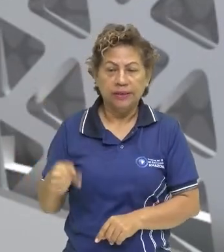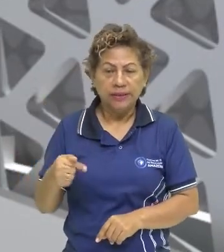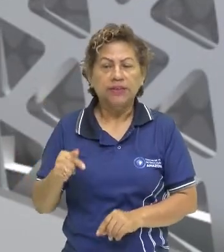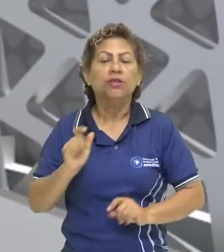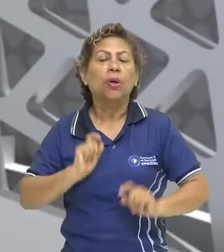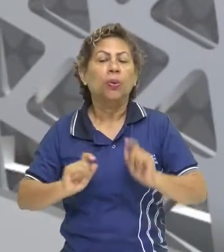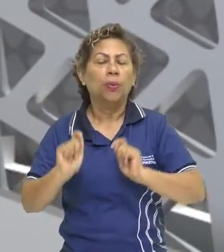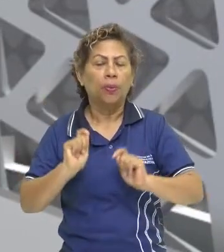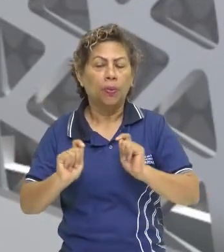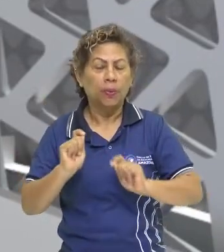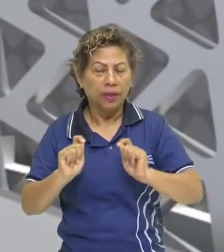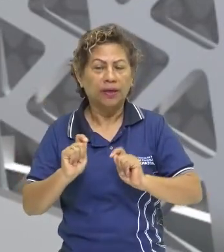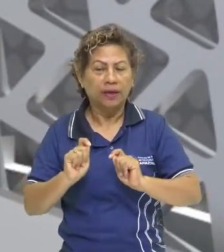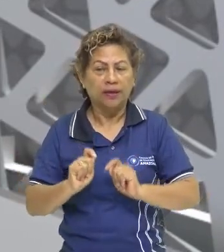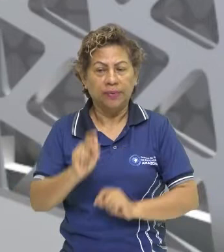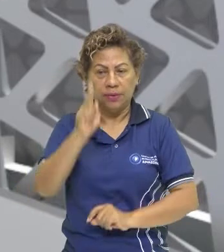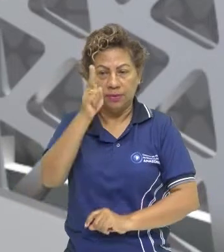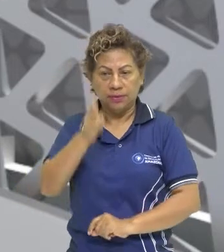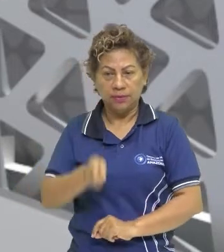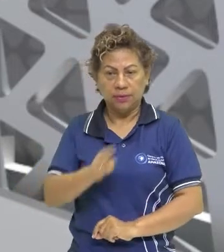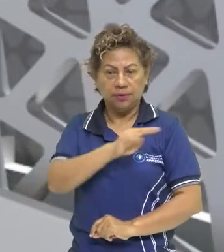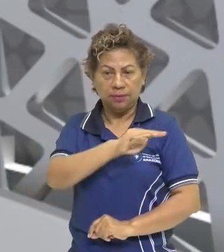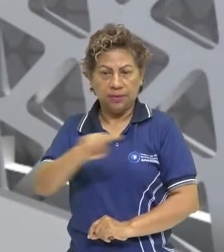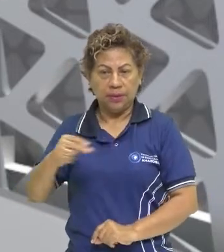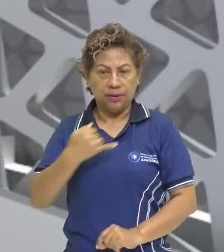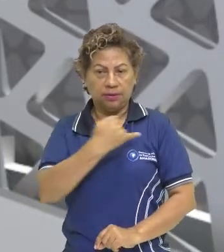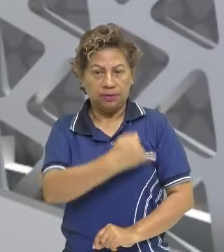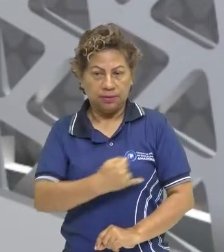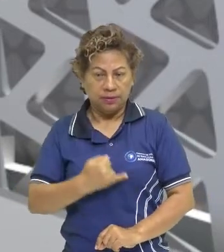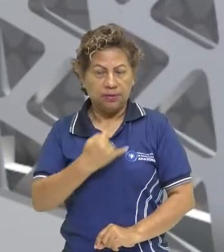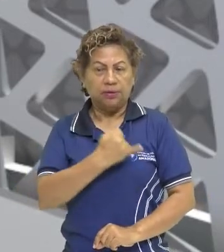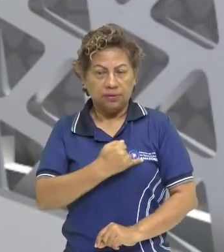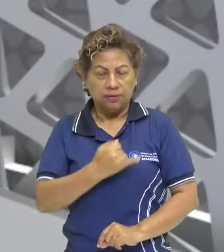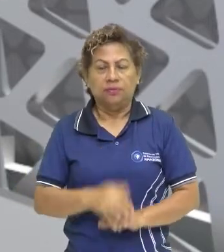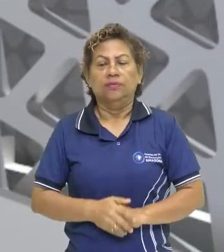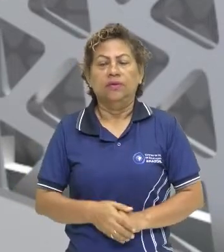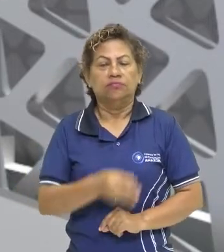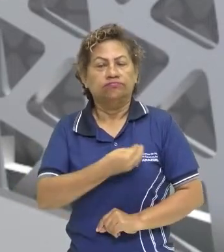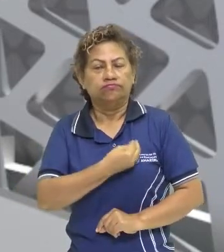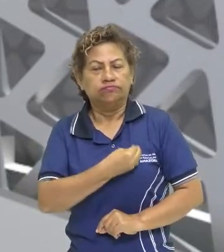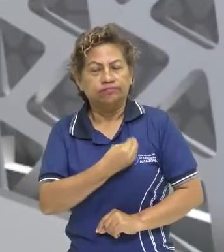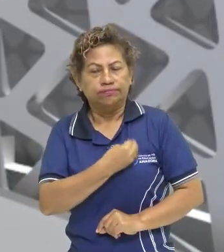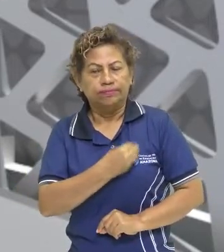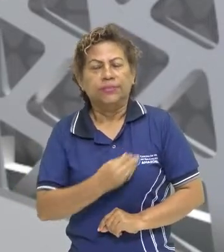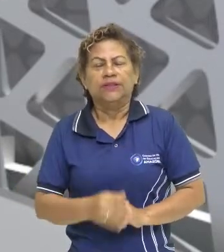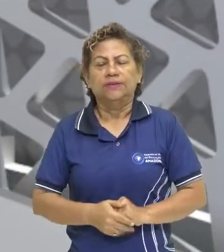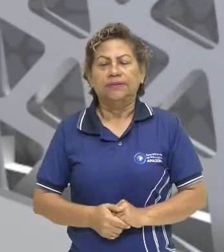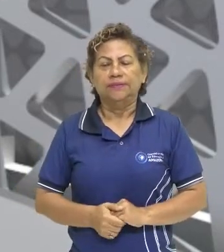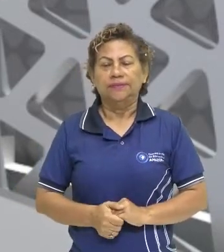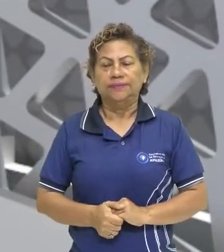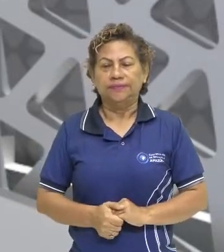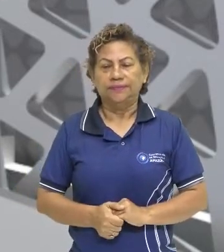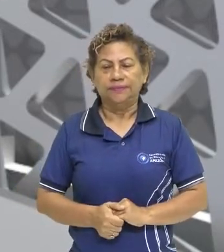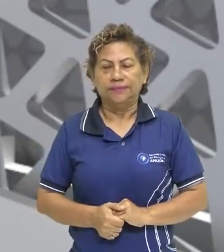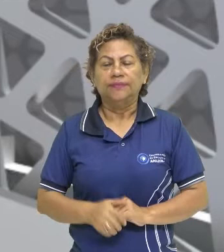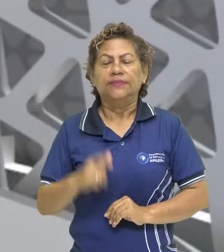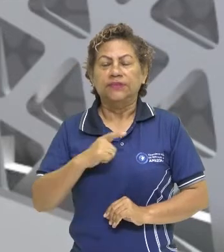pelos padres jesuítas, que eram da Companhia de Jesus. Então, nós temos aí a literatura de